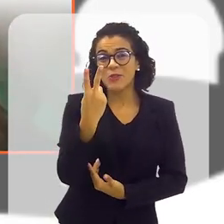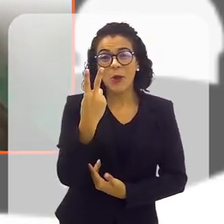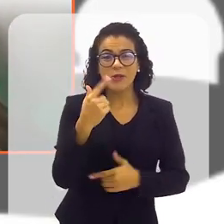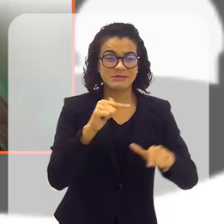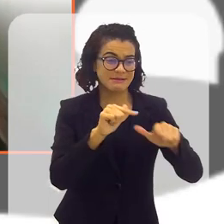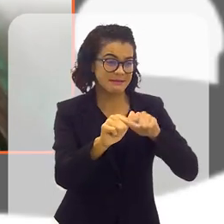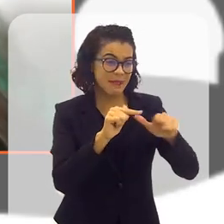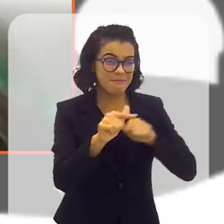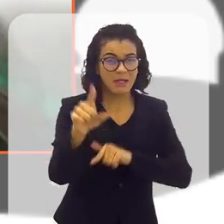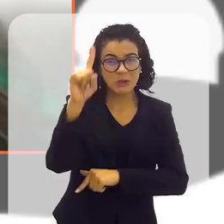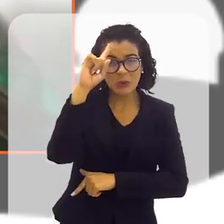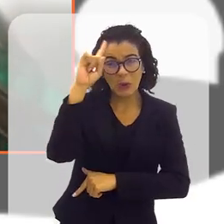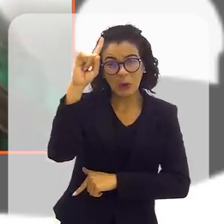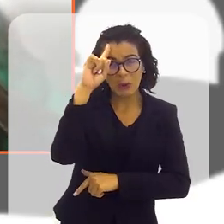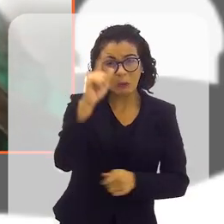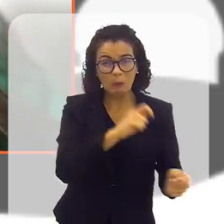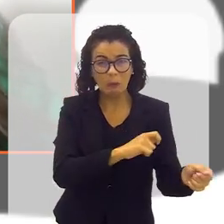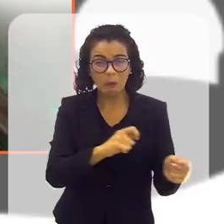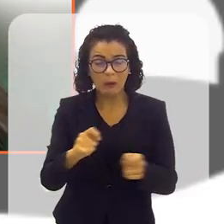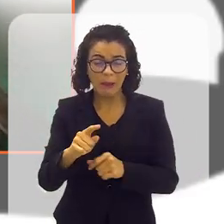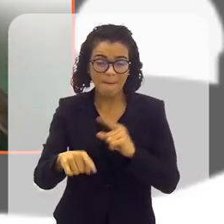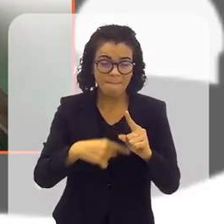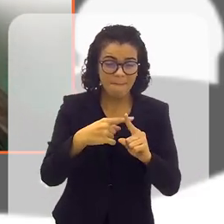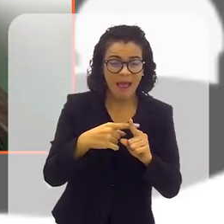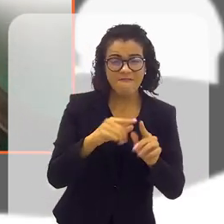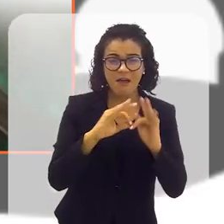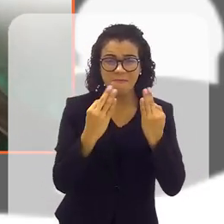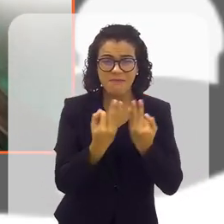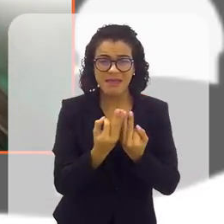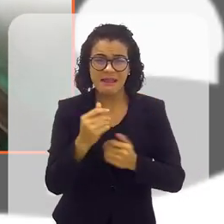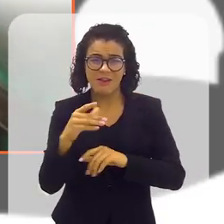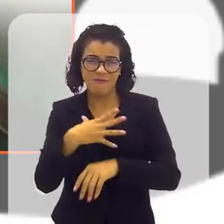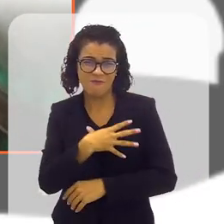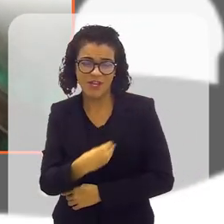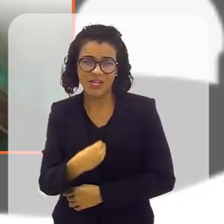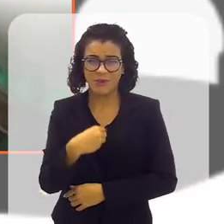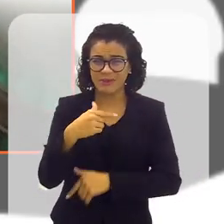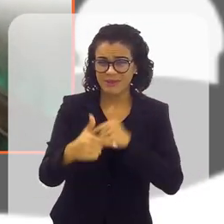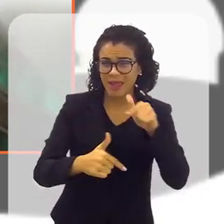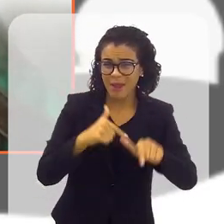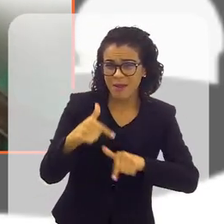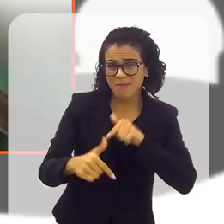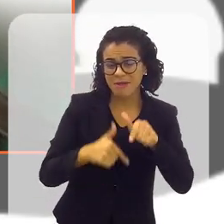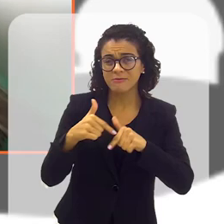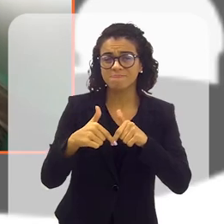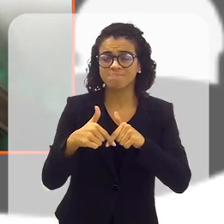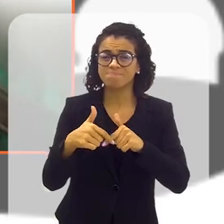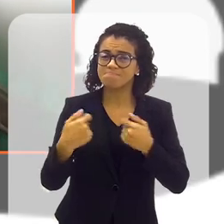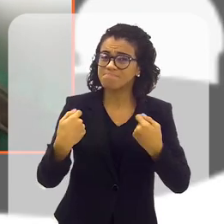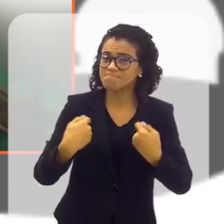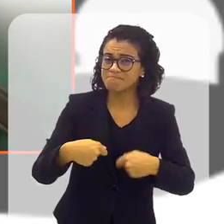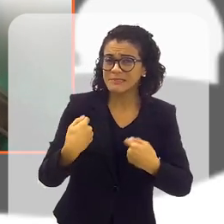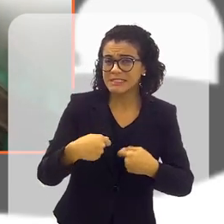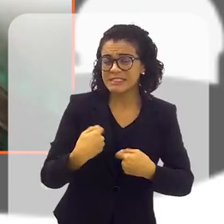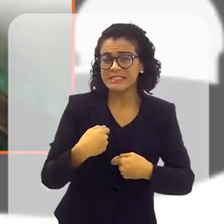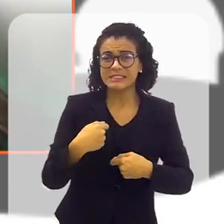jornadas, né? Diariamente, com a família, com os filhos, com o trabalho, né? A gente precisa ser